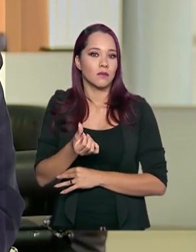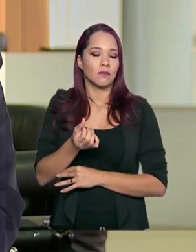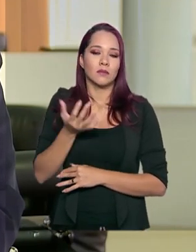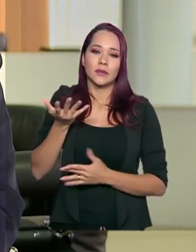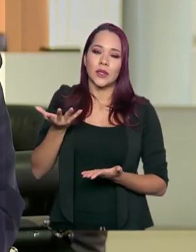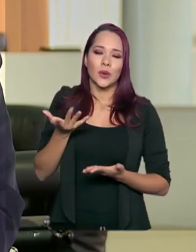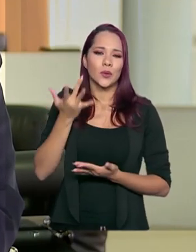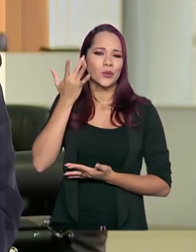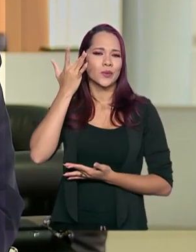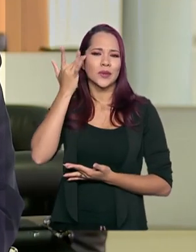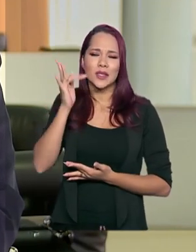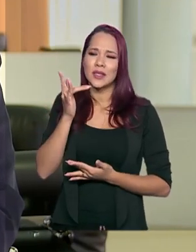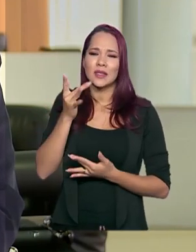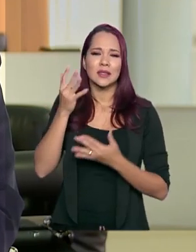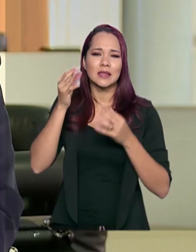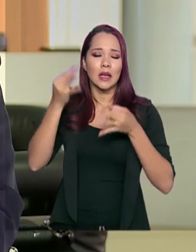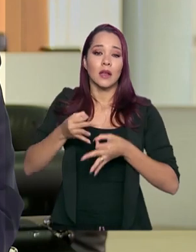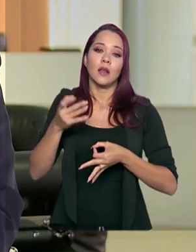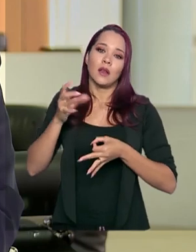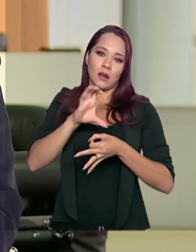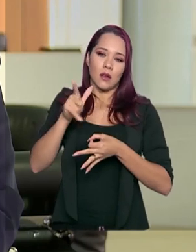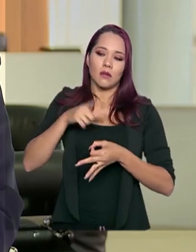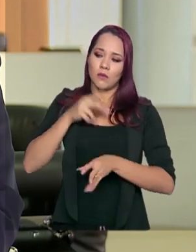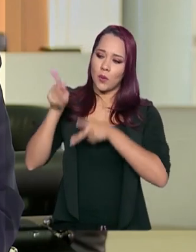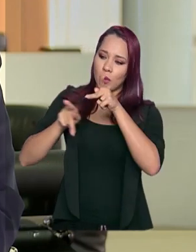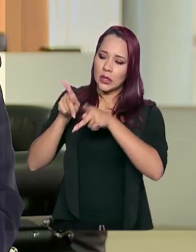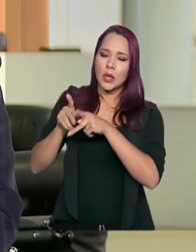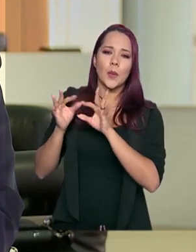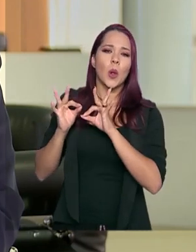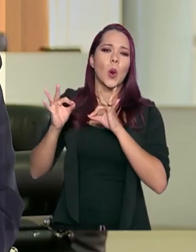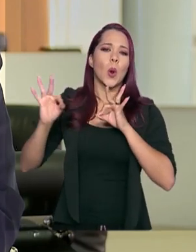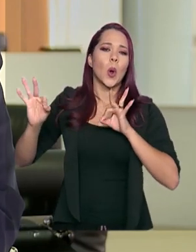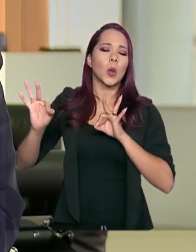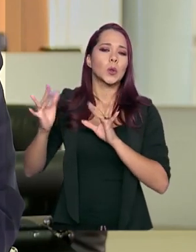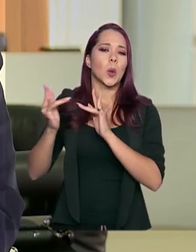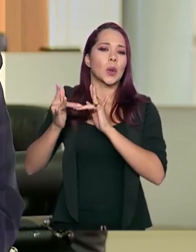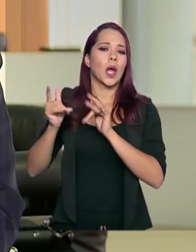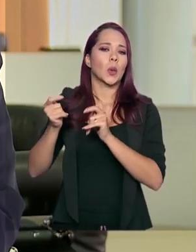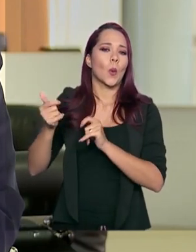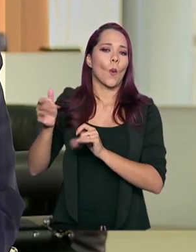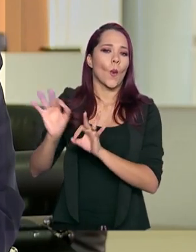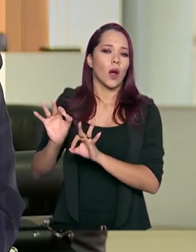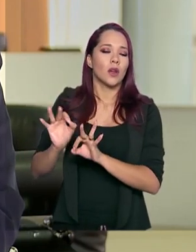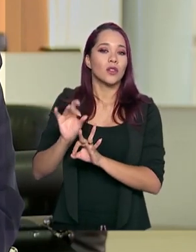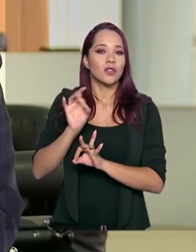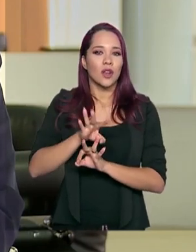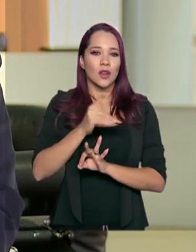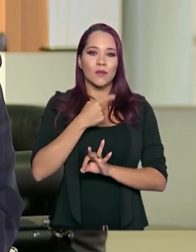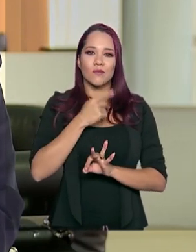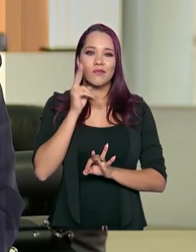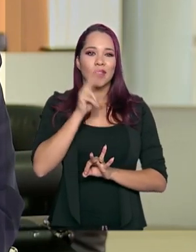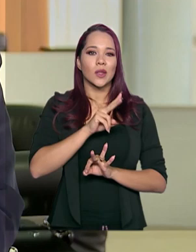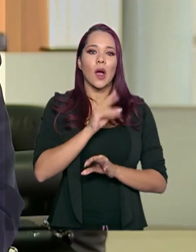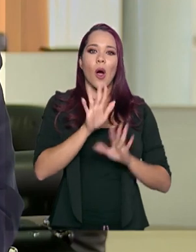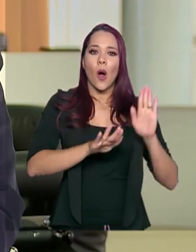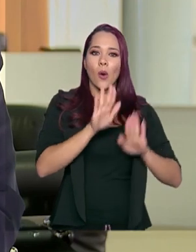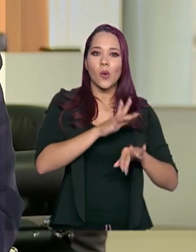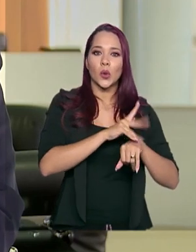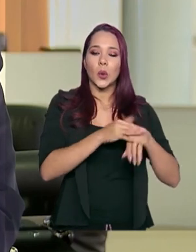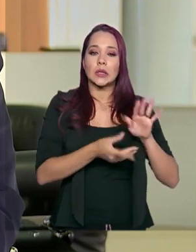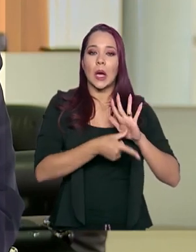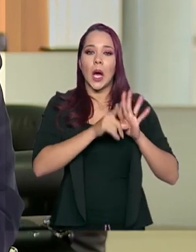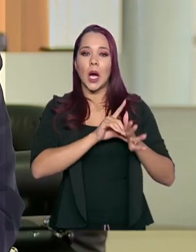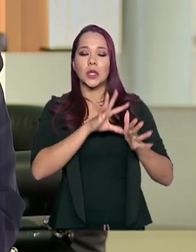vejo, claro que existem aquelas populações mais isoladas, com menos contato, mas eu não estou vendo assim uma predisposição do